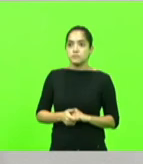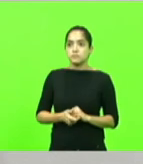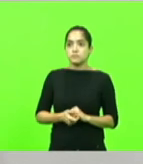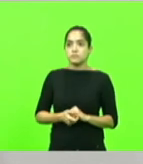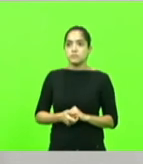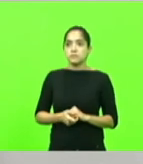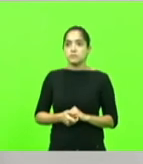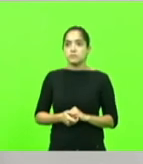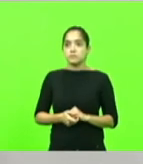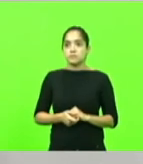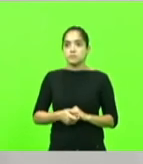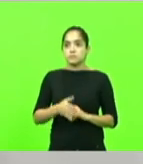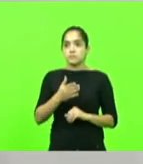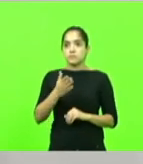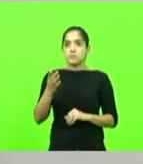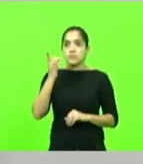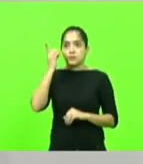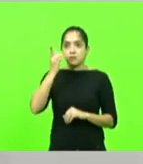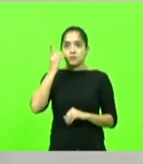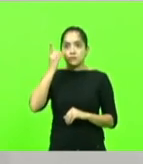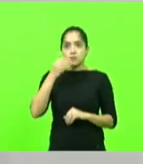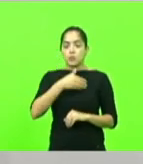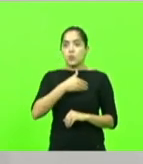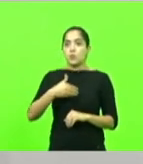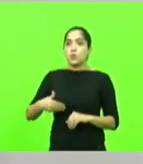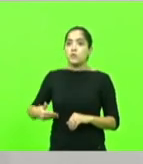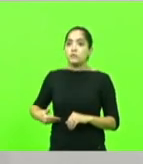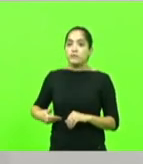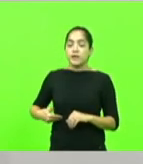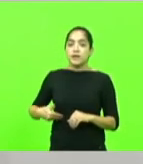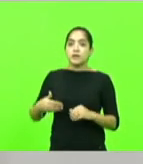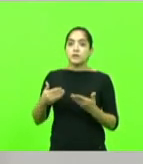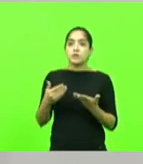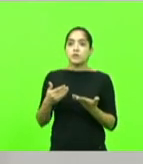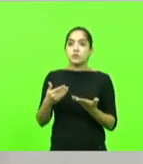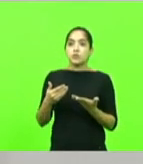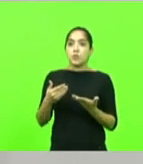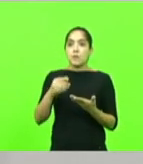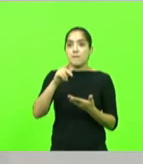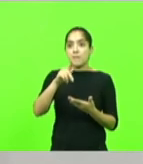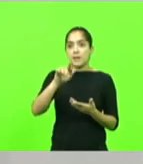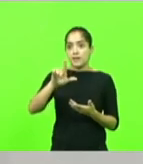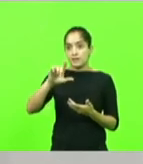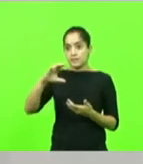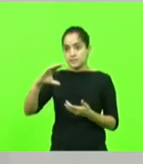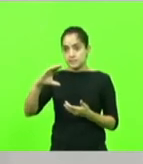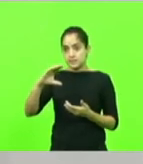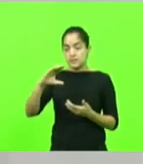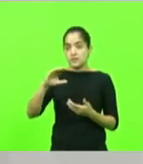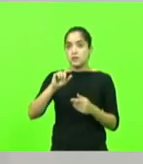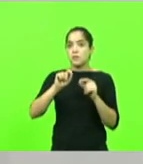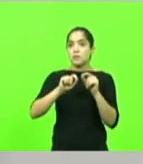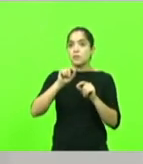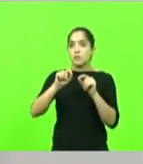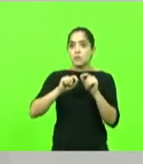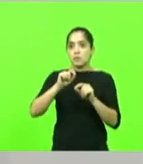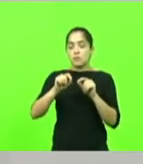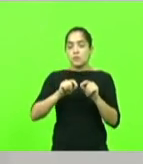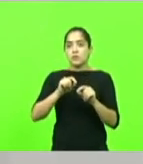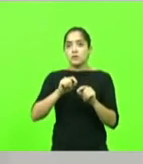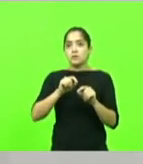Caros colegas, o governo mandou para essa casa uma PLC visando uma reposição